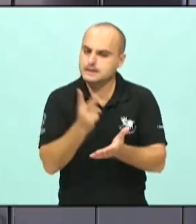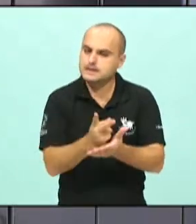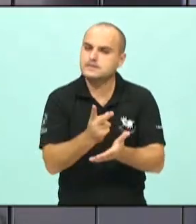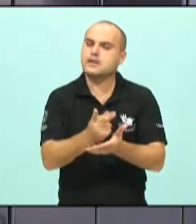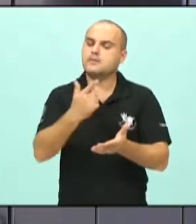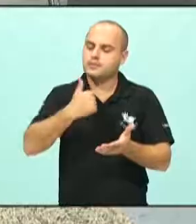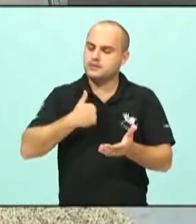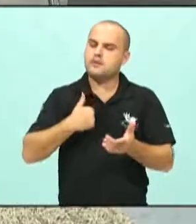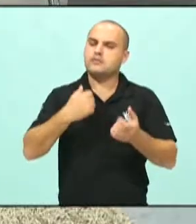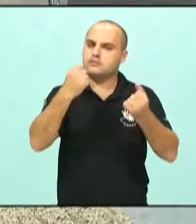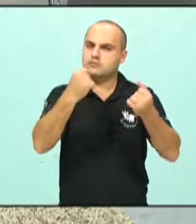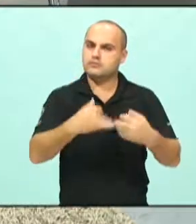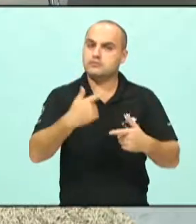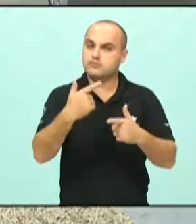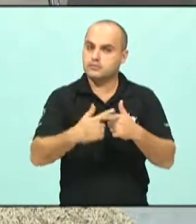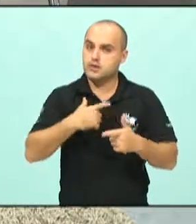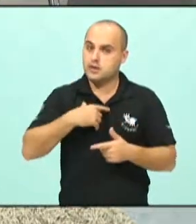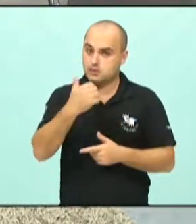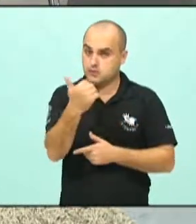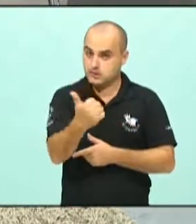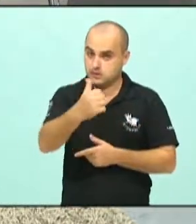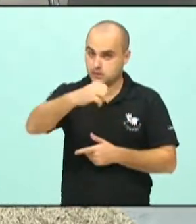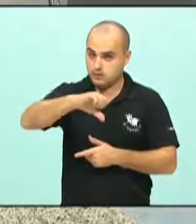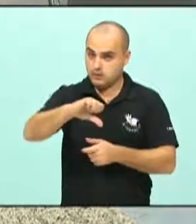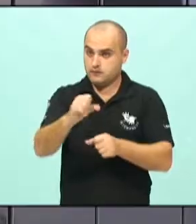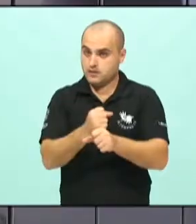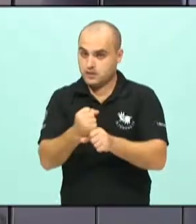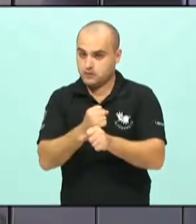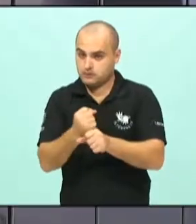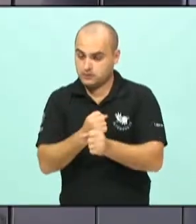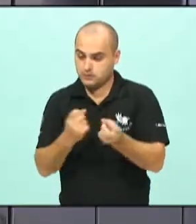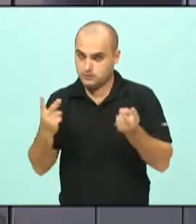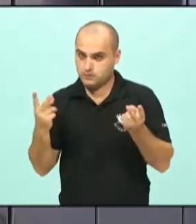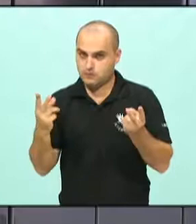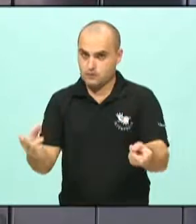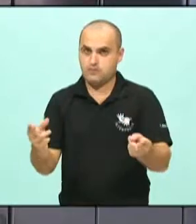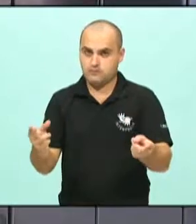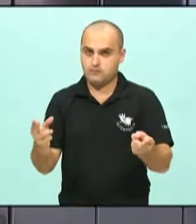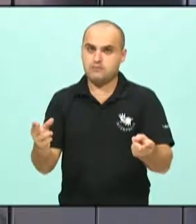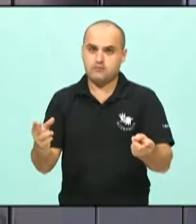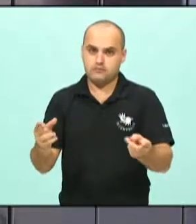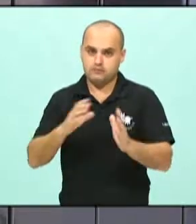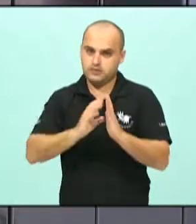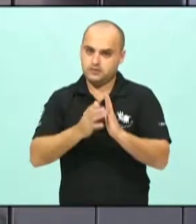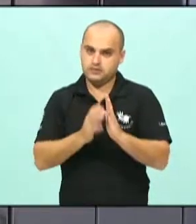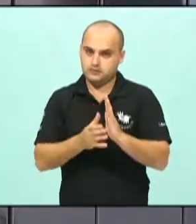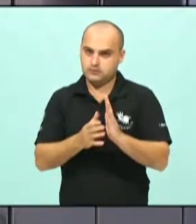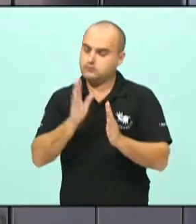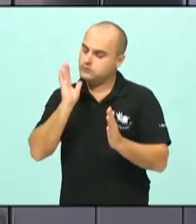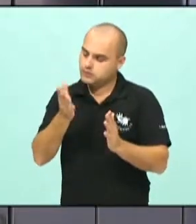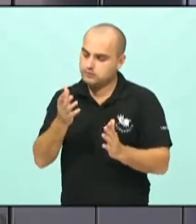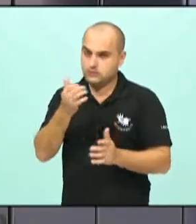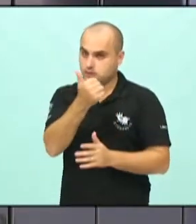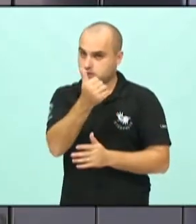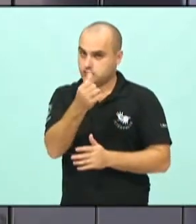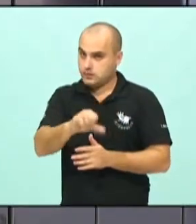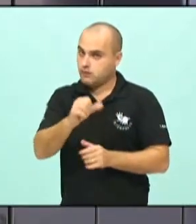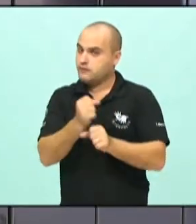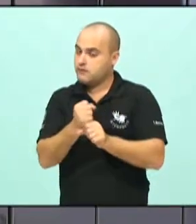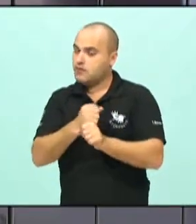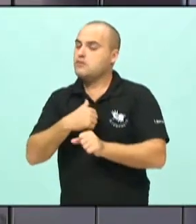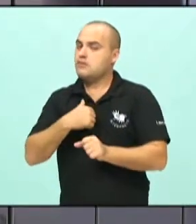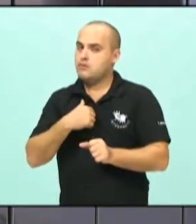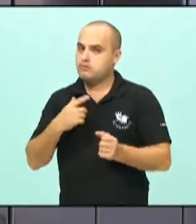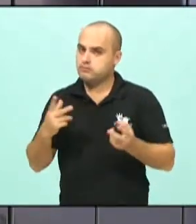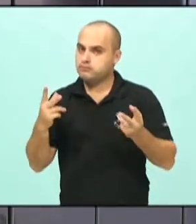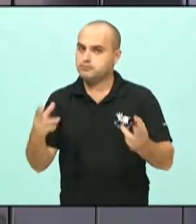isso de cadeira porque estou há 19 anos filiado no mesmo partido. Uma das coisas que sempre se preza no Cidadania agora,